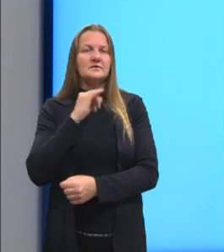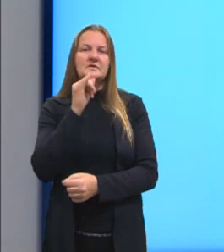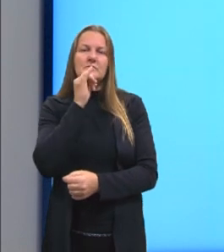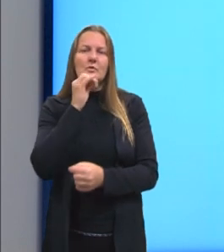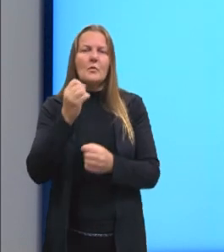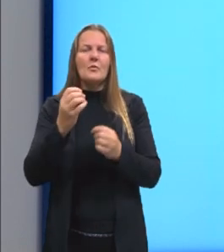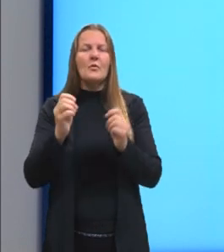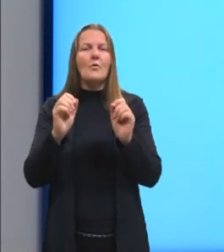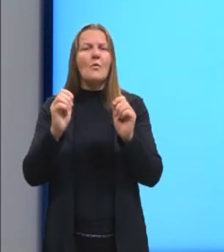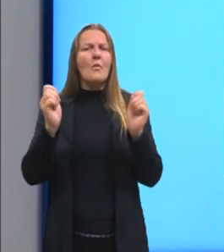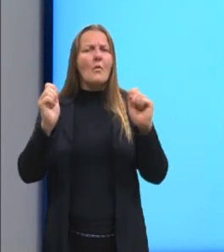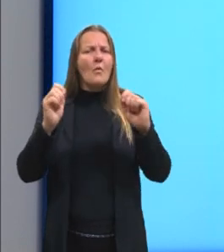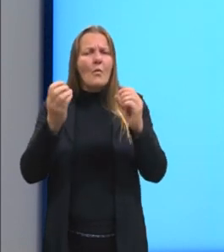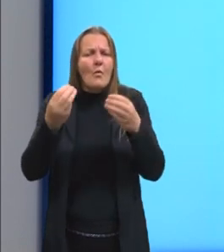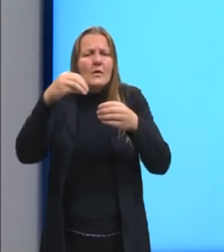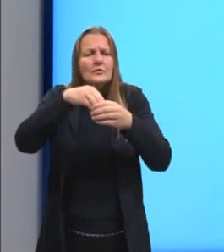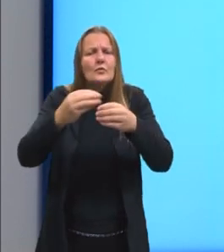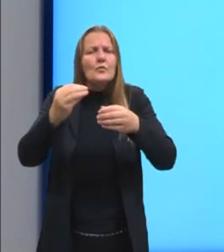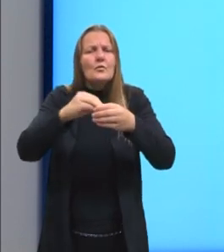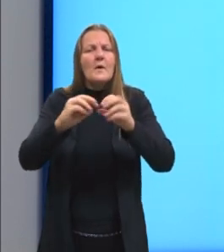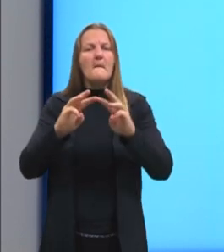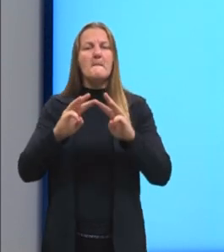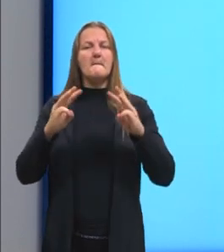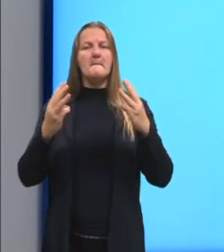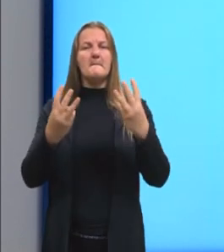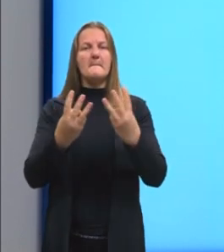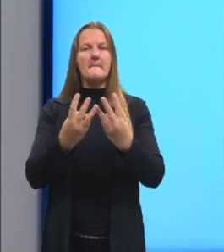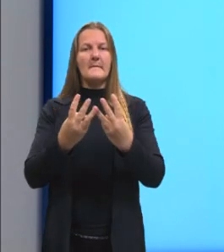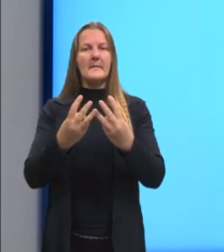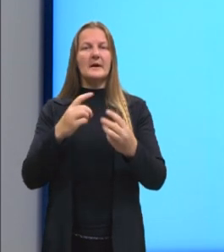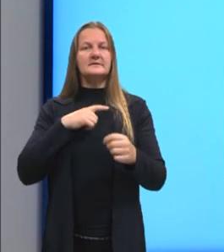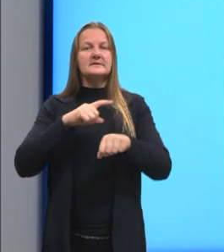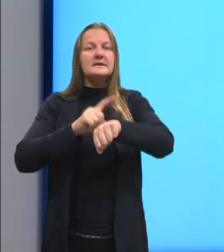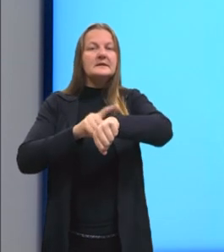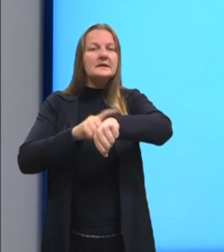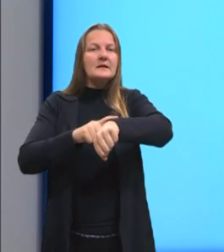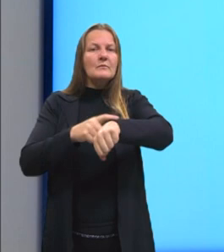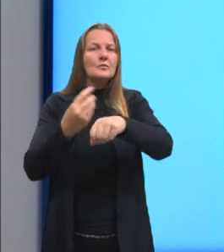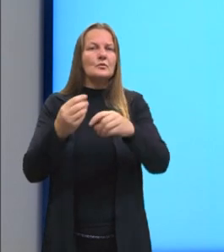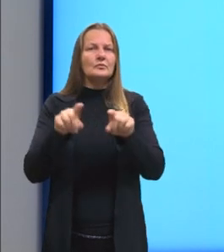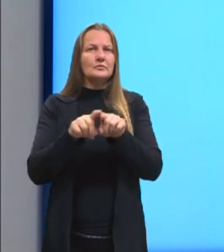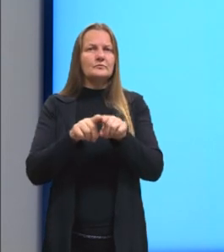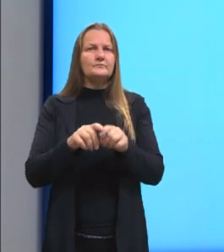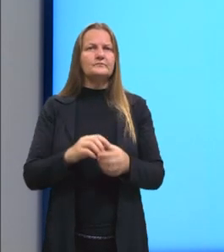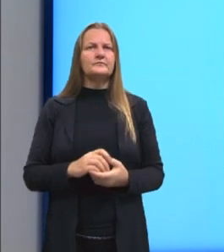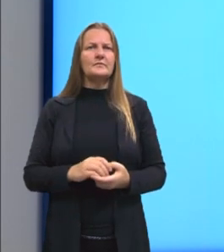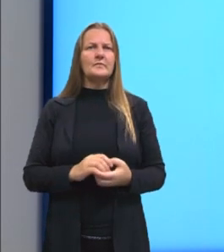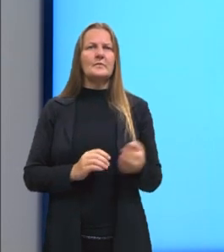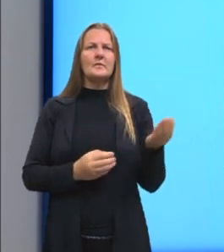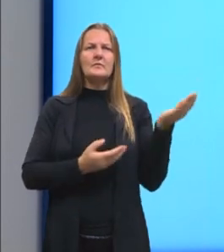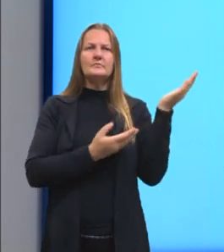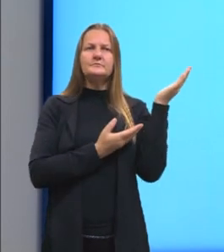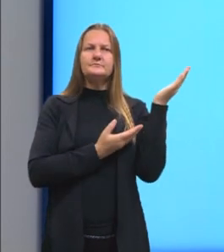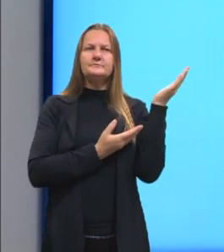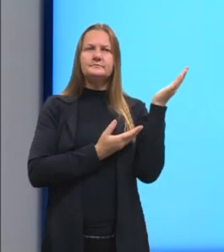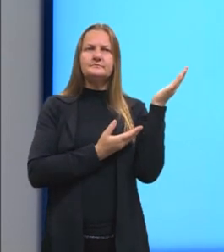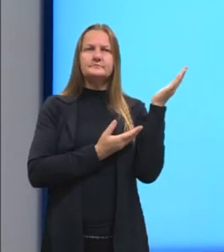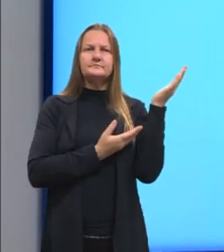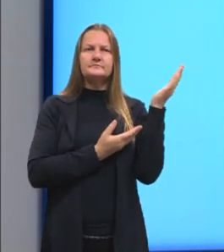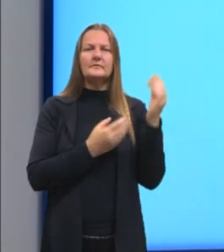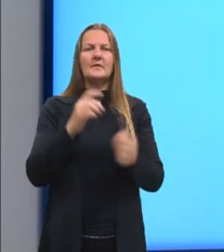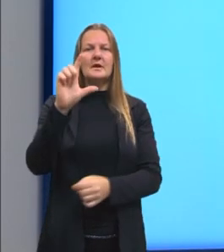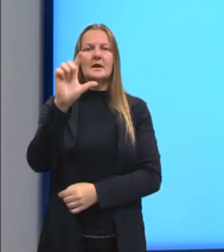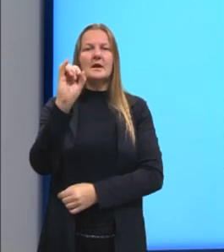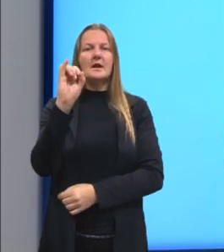capacidade é a medida de massa e a medida de tempo. Capacidade, então, a unidade padrão é o